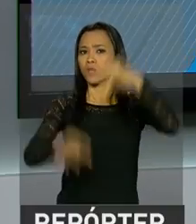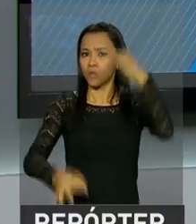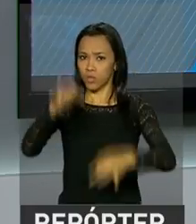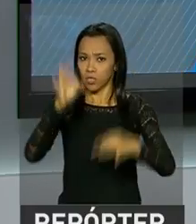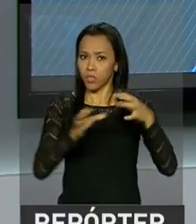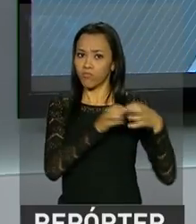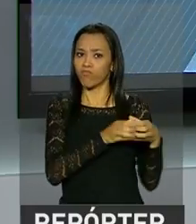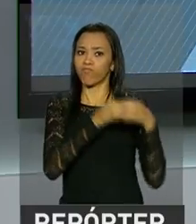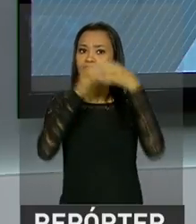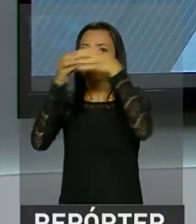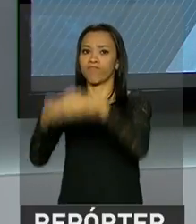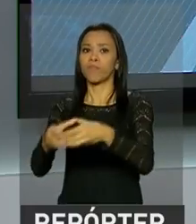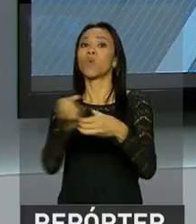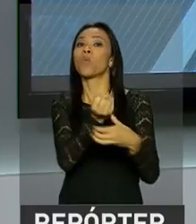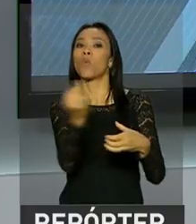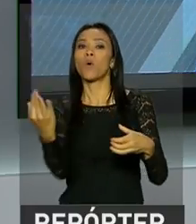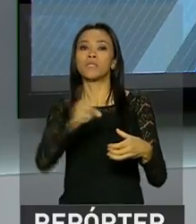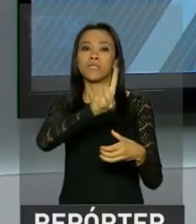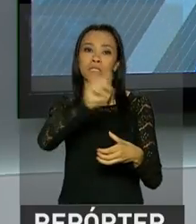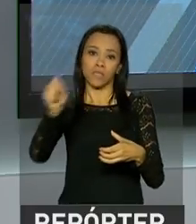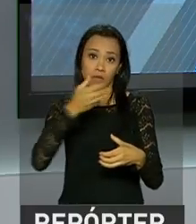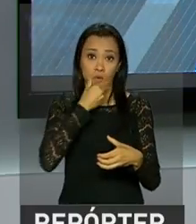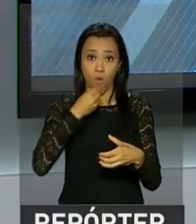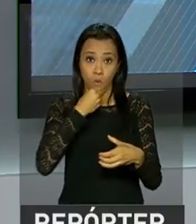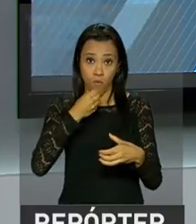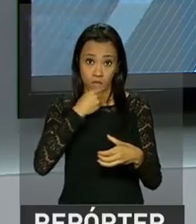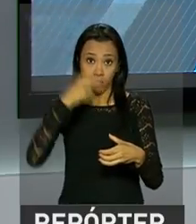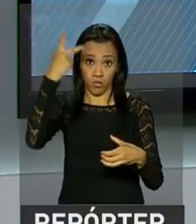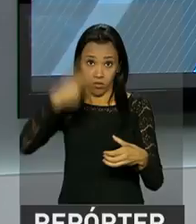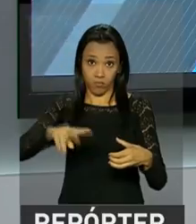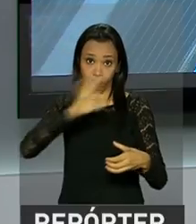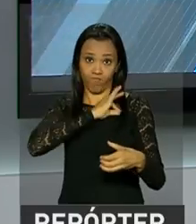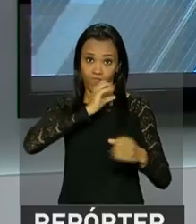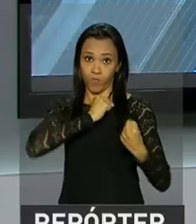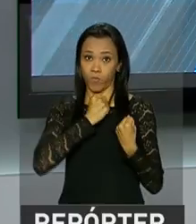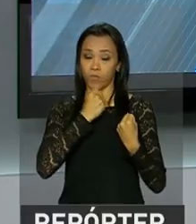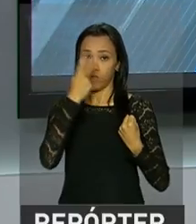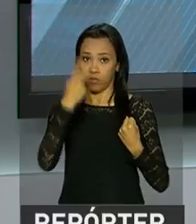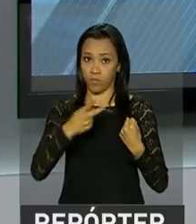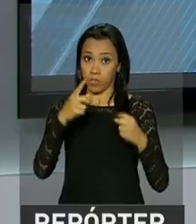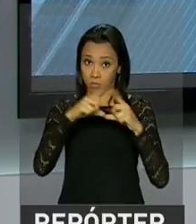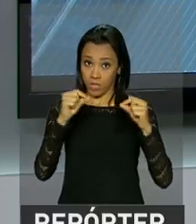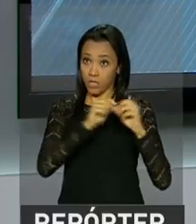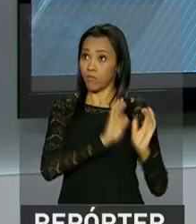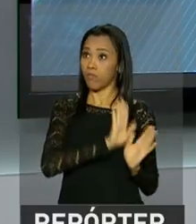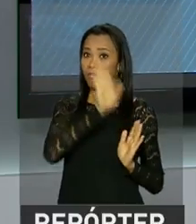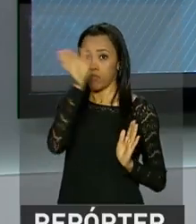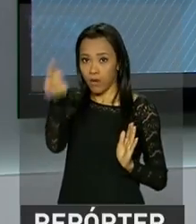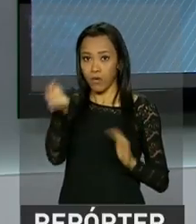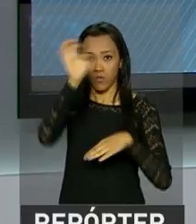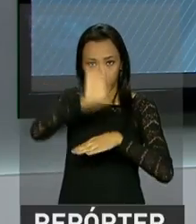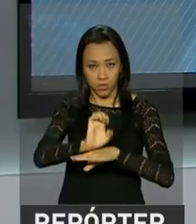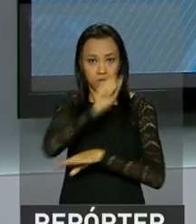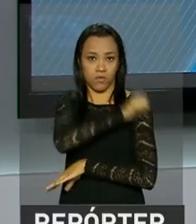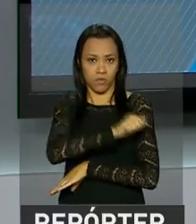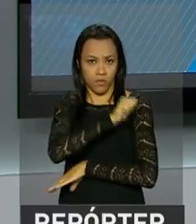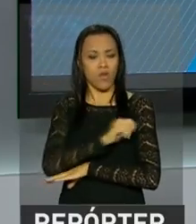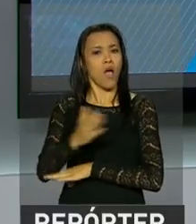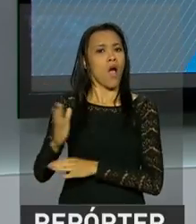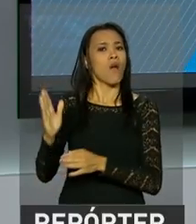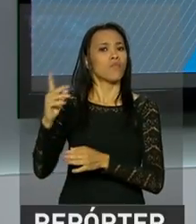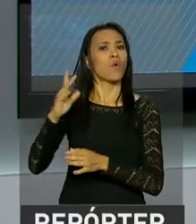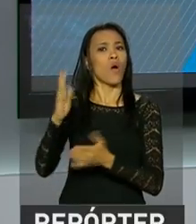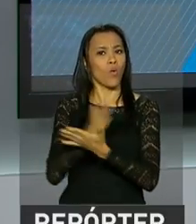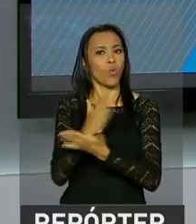envio de mais de 100 homens da Força Nacional para o Estado. Outros 125 agentes já estavam no Rio